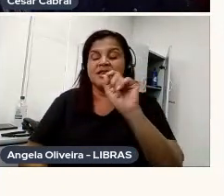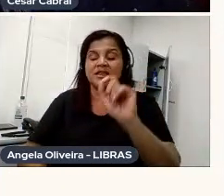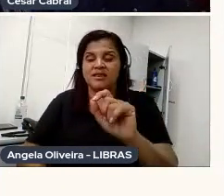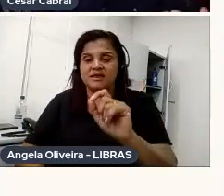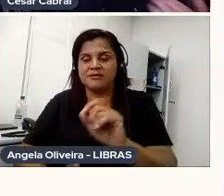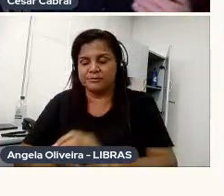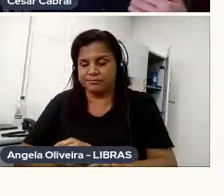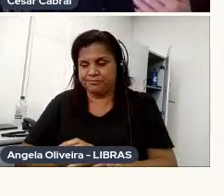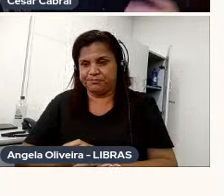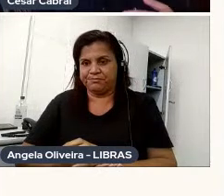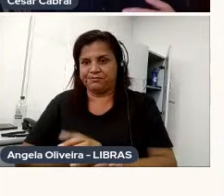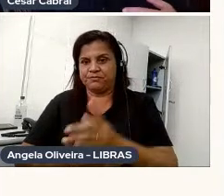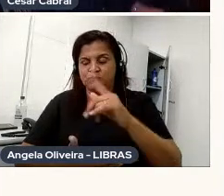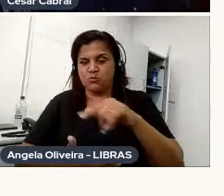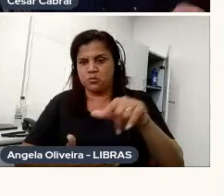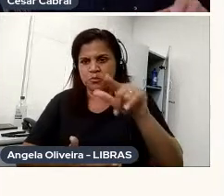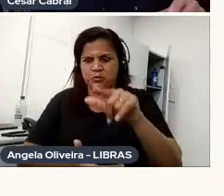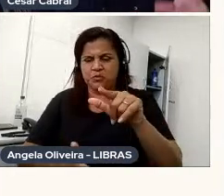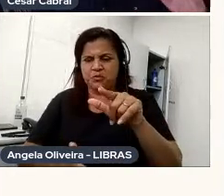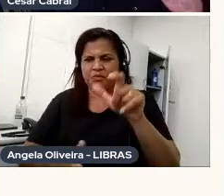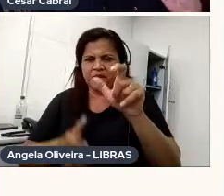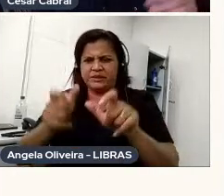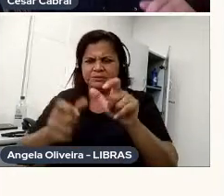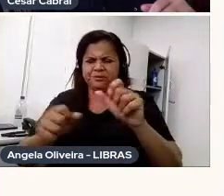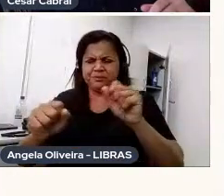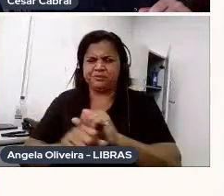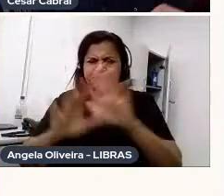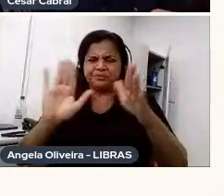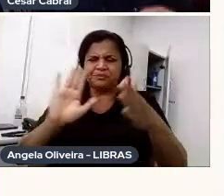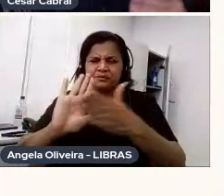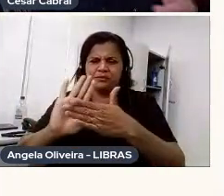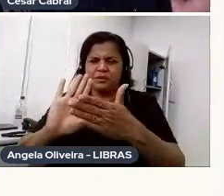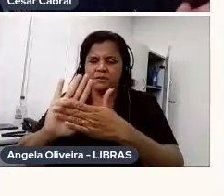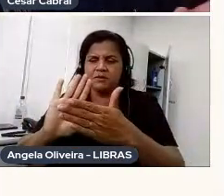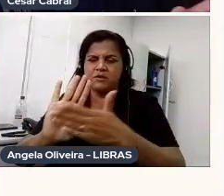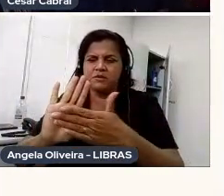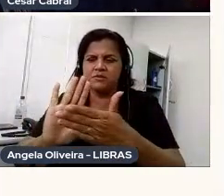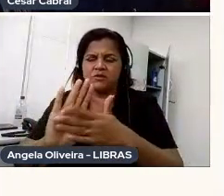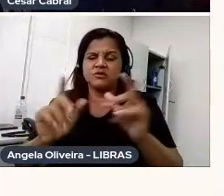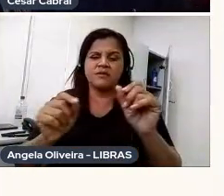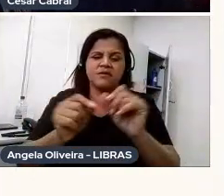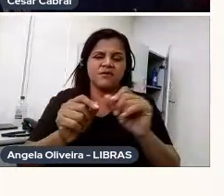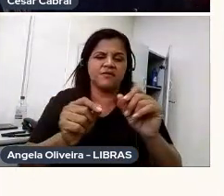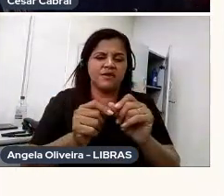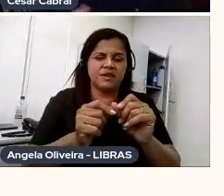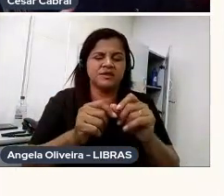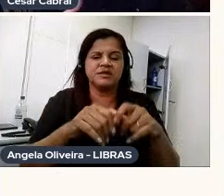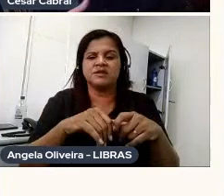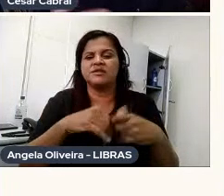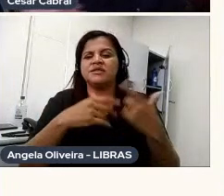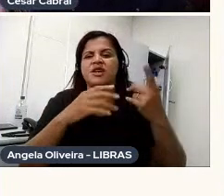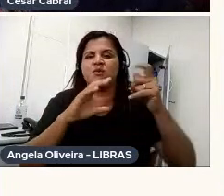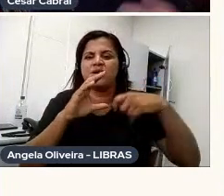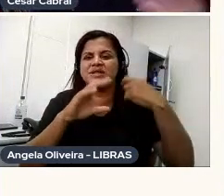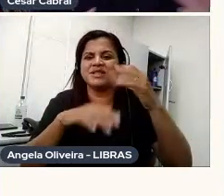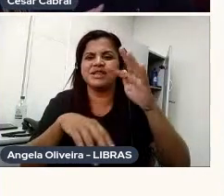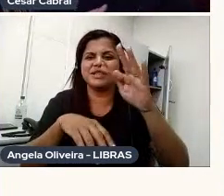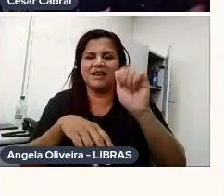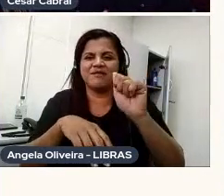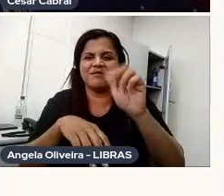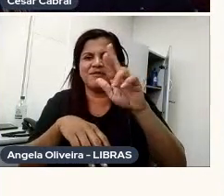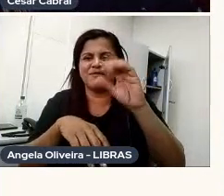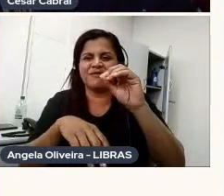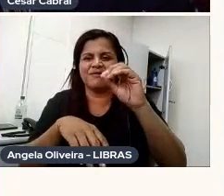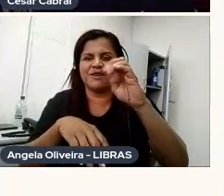exercício de filmagem, a minha proposta foi fazer uma, uma cena de faroeste, né, só que como palhaços, eles atiram